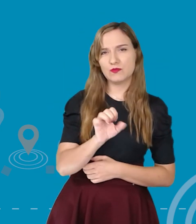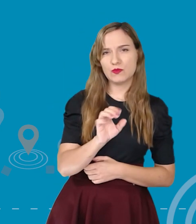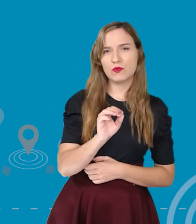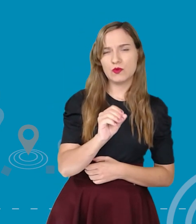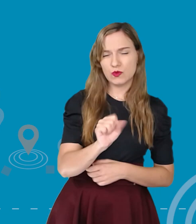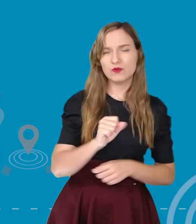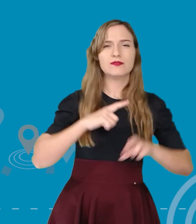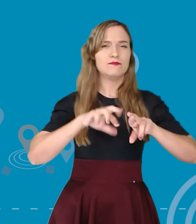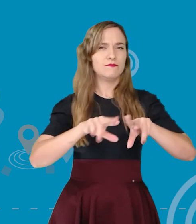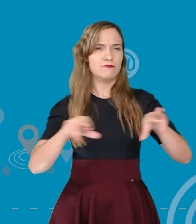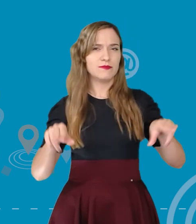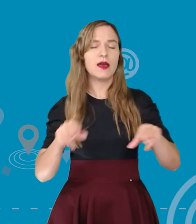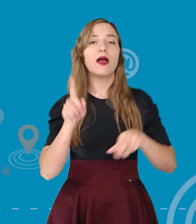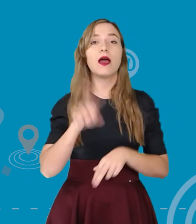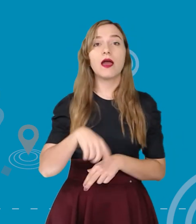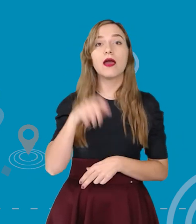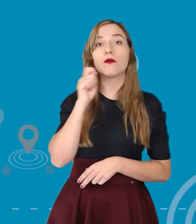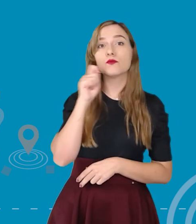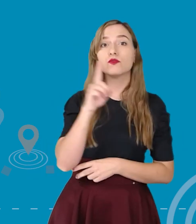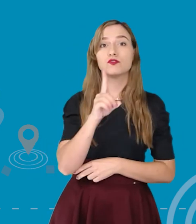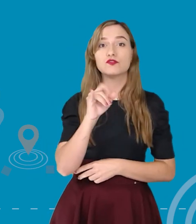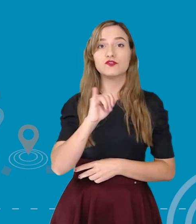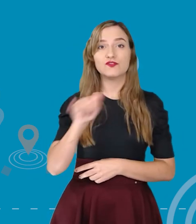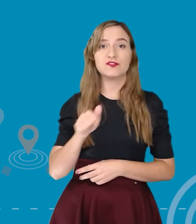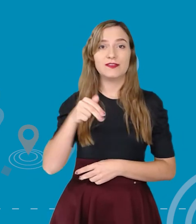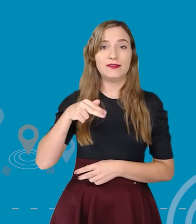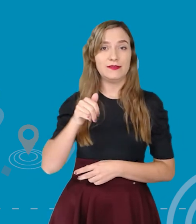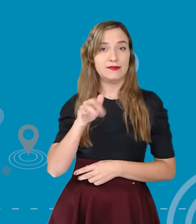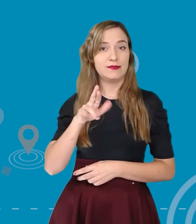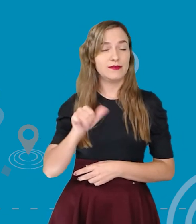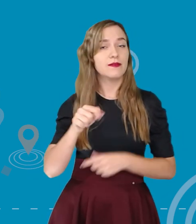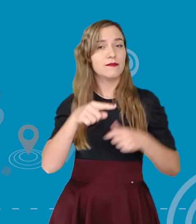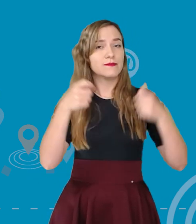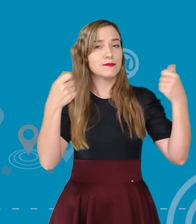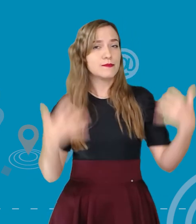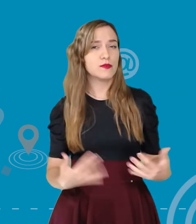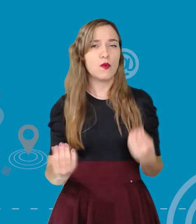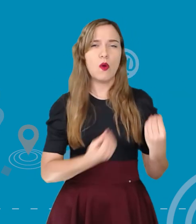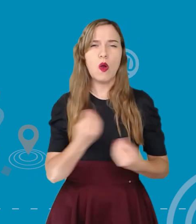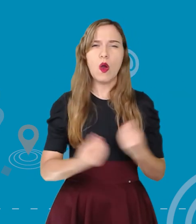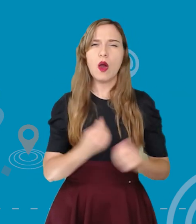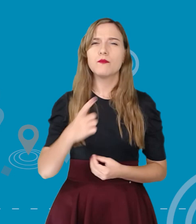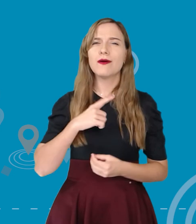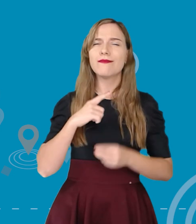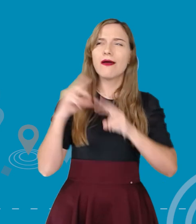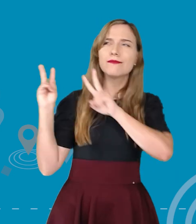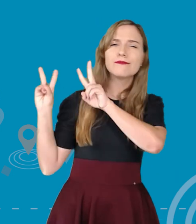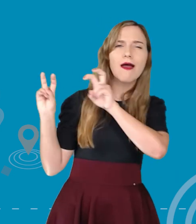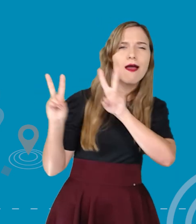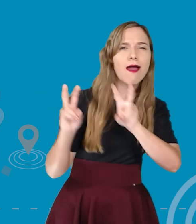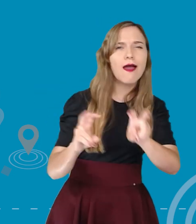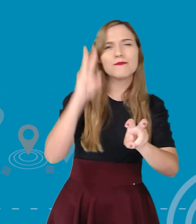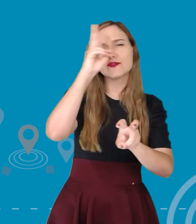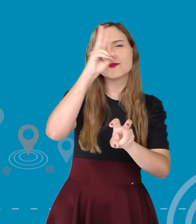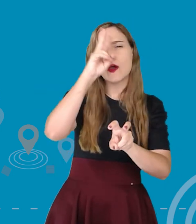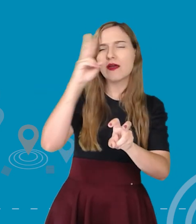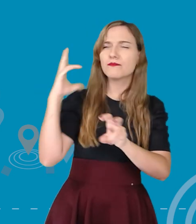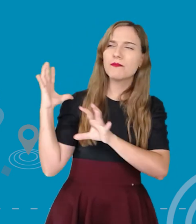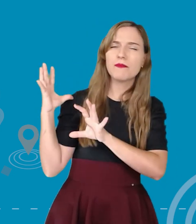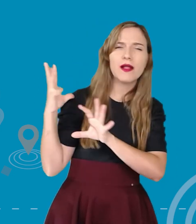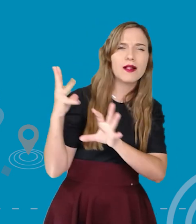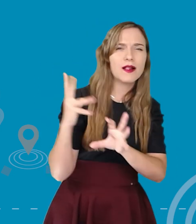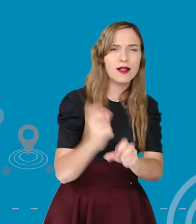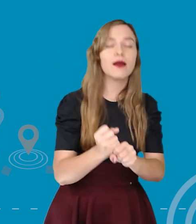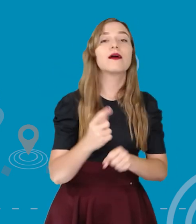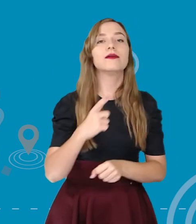organizada por Djamila Ribeiro, contribuindo para a desconstrução de noções históricas